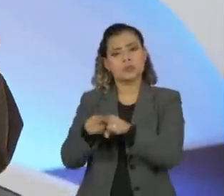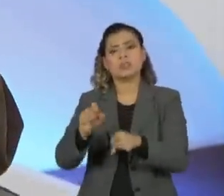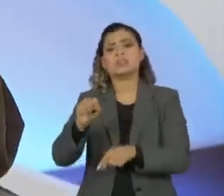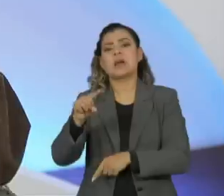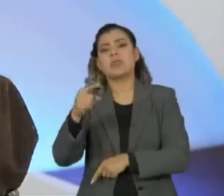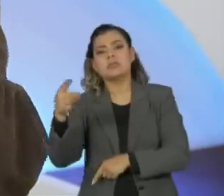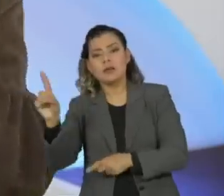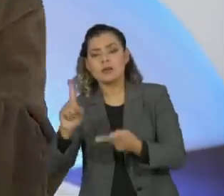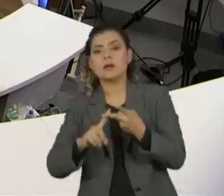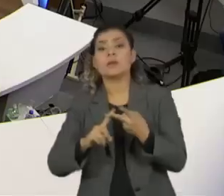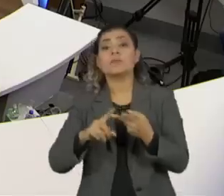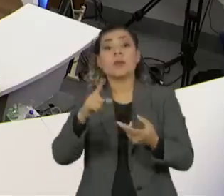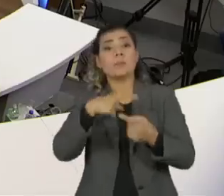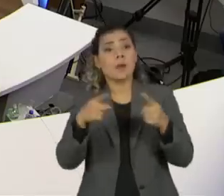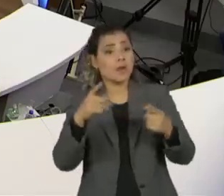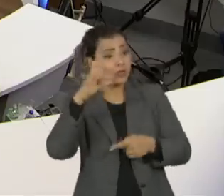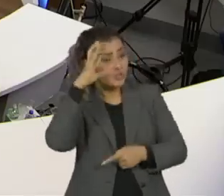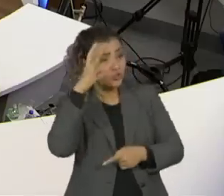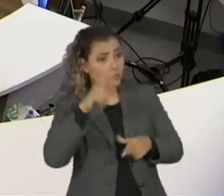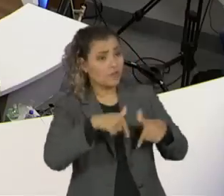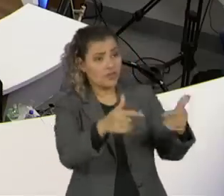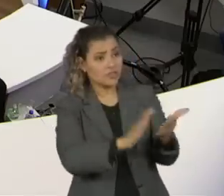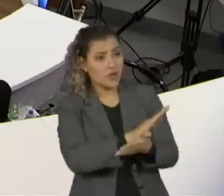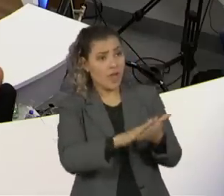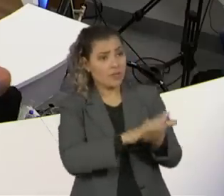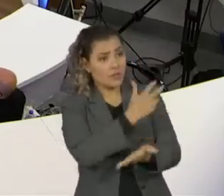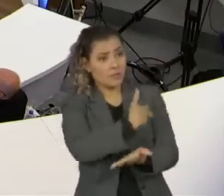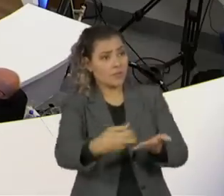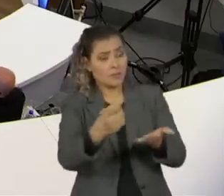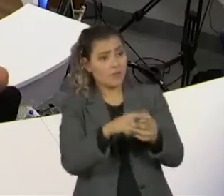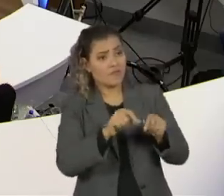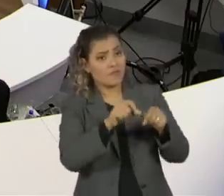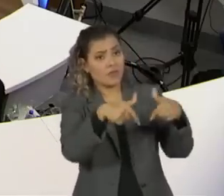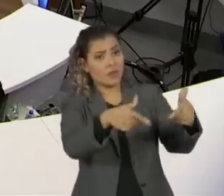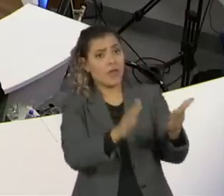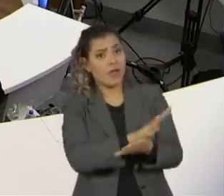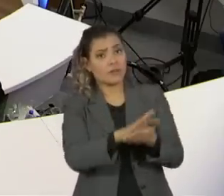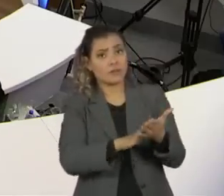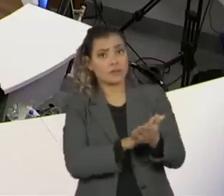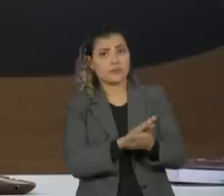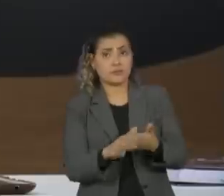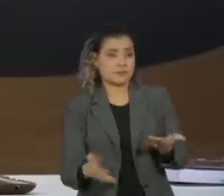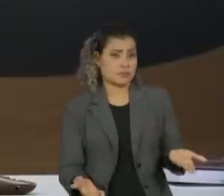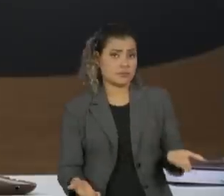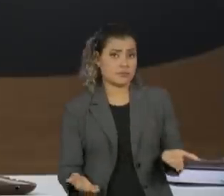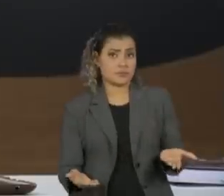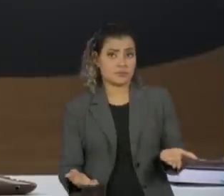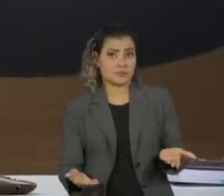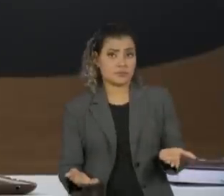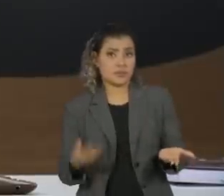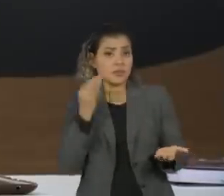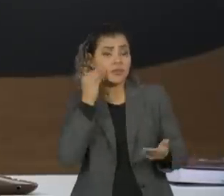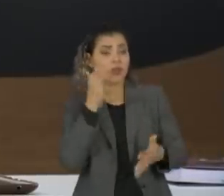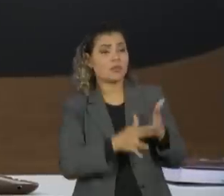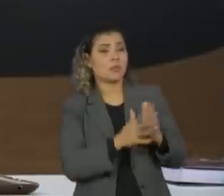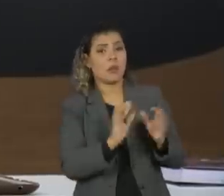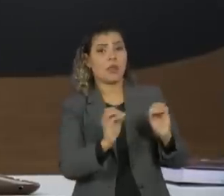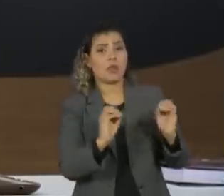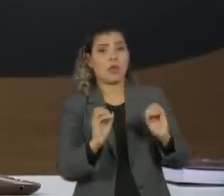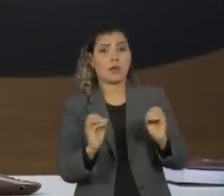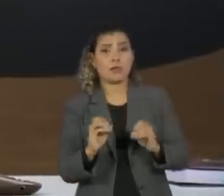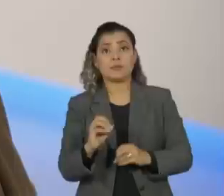a Dilma sofreu um impeachment e não fez nada. Mas Lobão... A Dilma sofreu impeachment e não fez nada para tentar impedir. Quem?